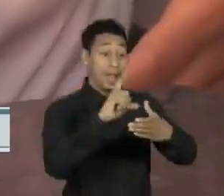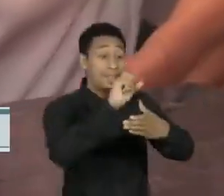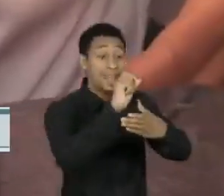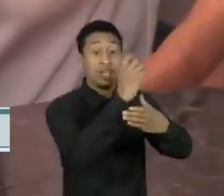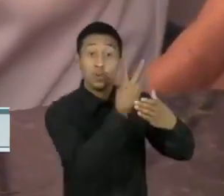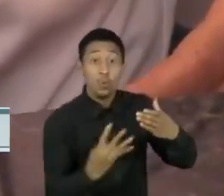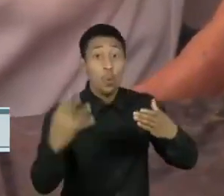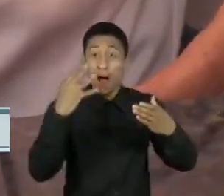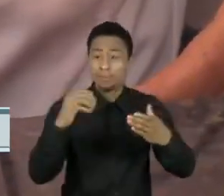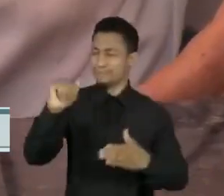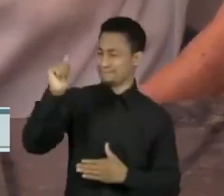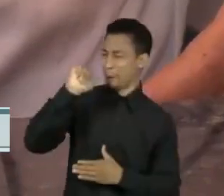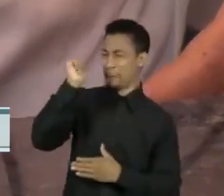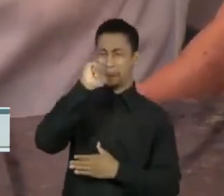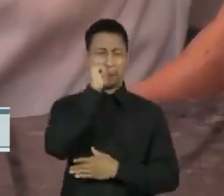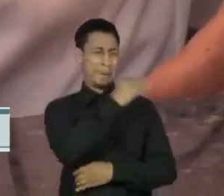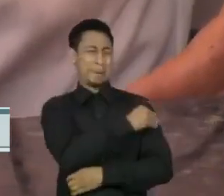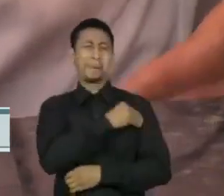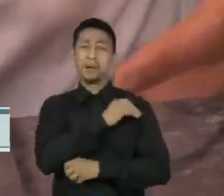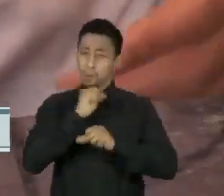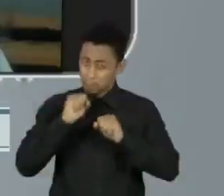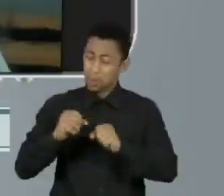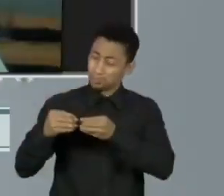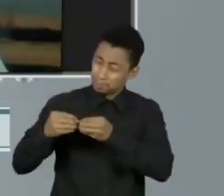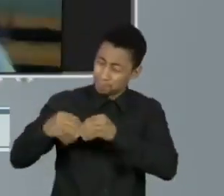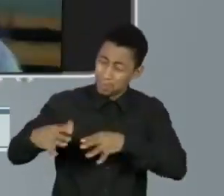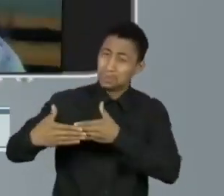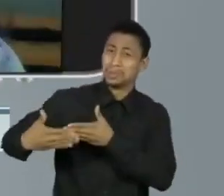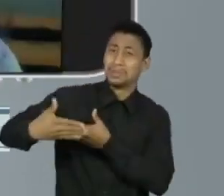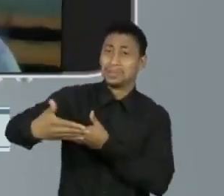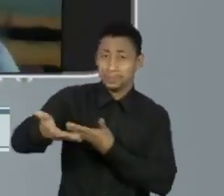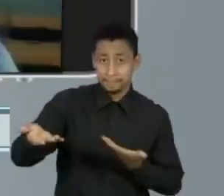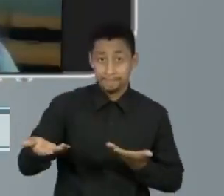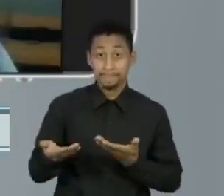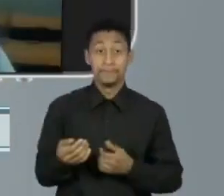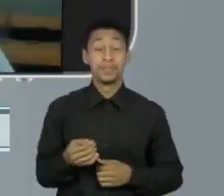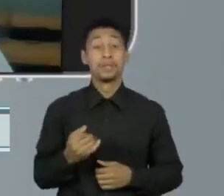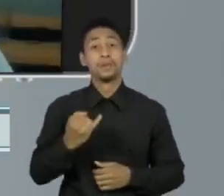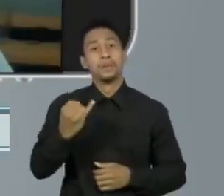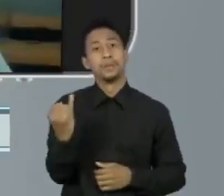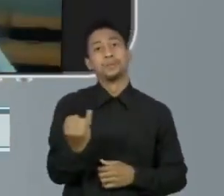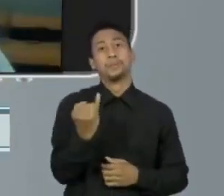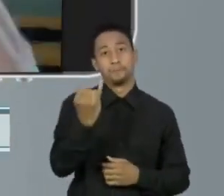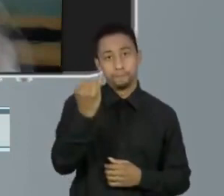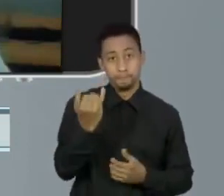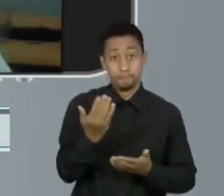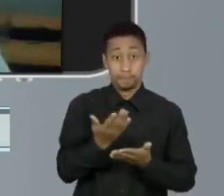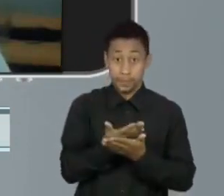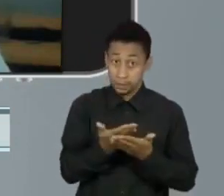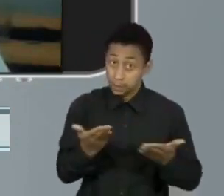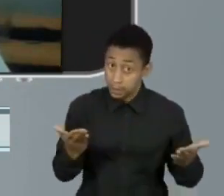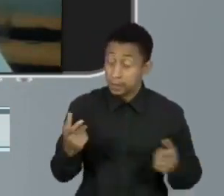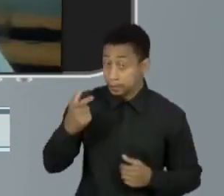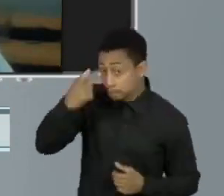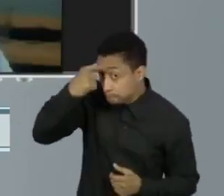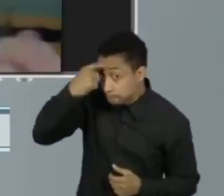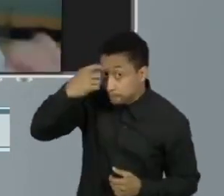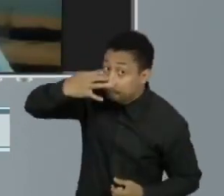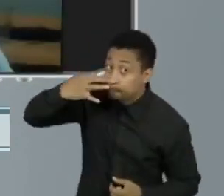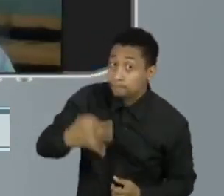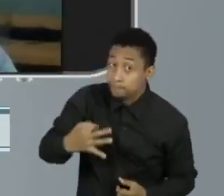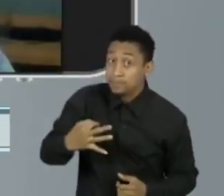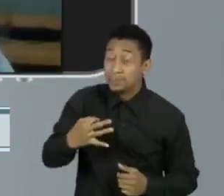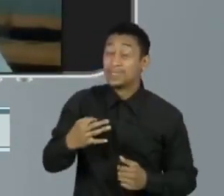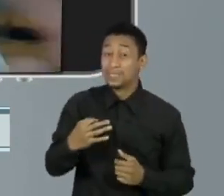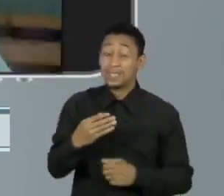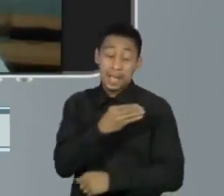o que pode acarretar danos prolongados. É fundamental que a gente tenha a consciência de que